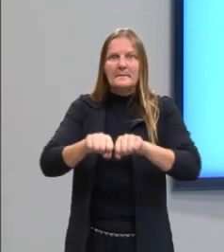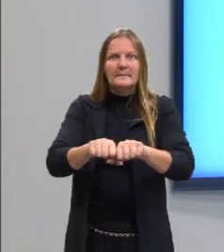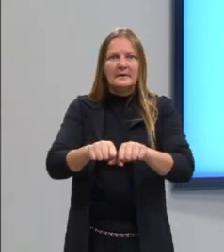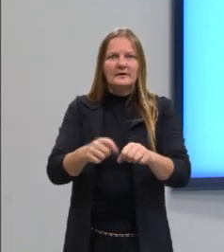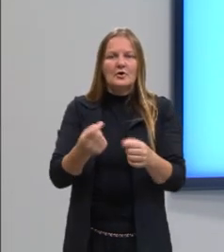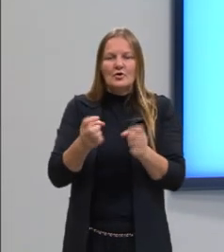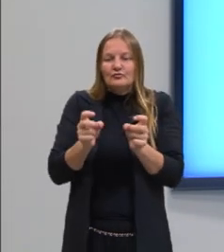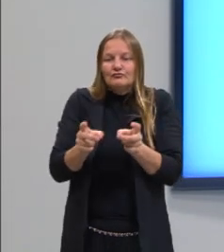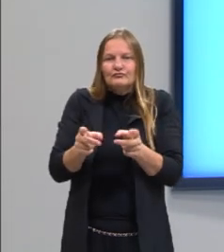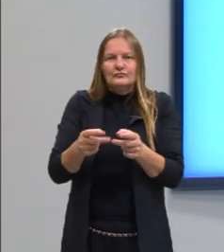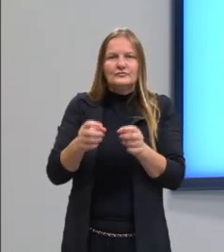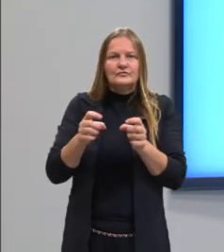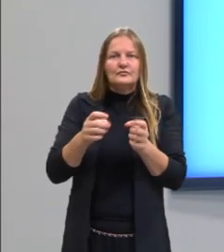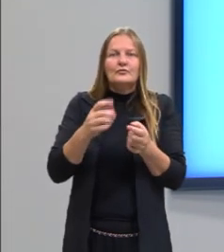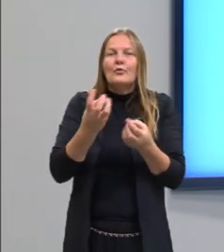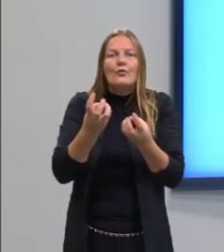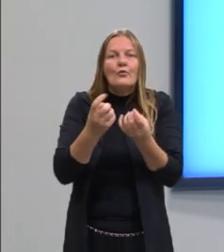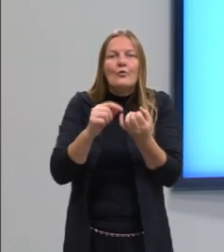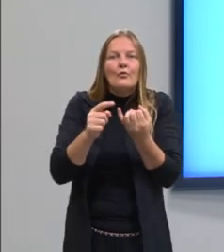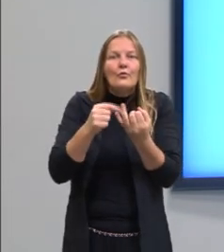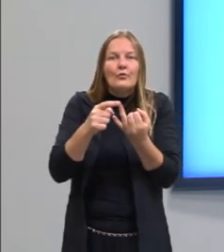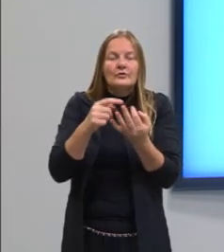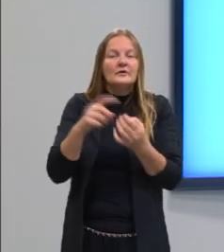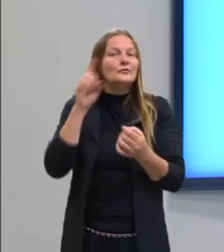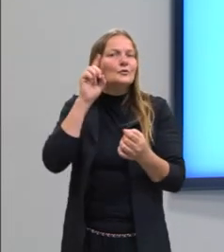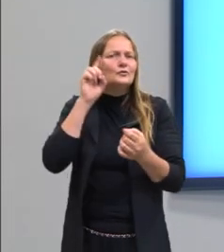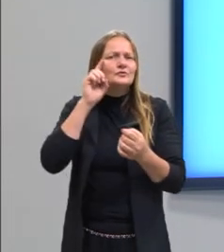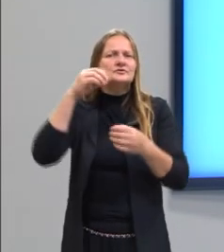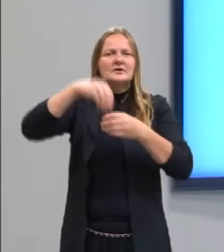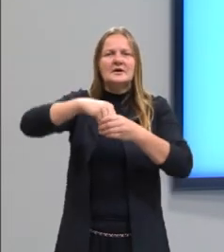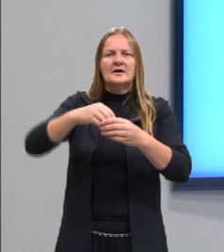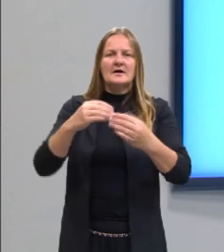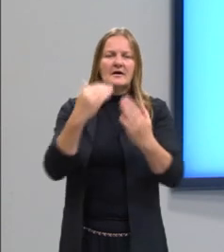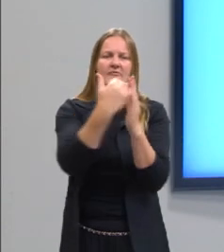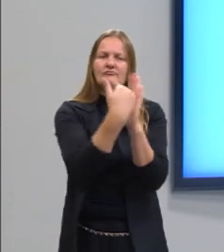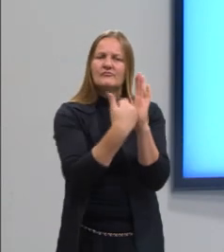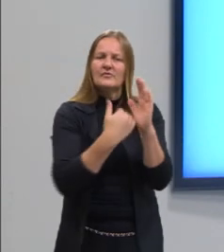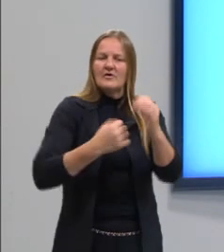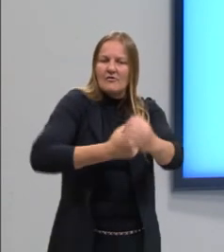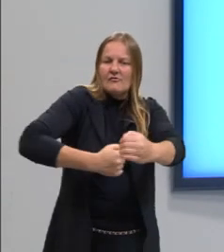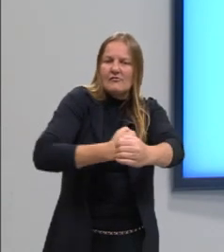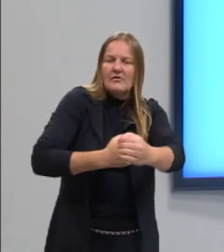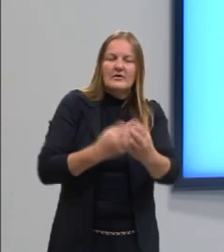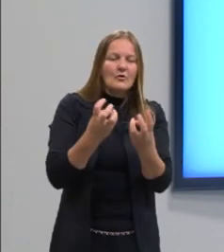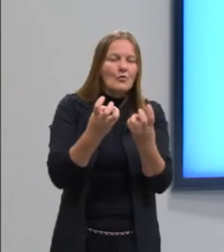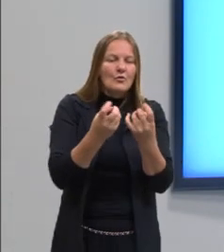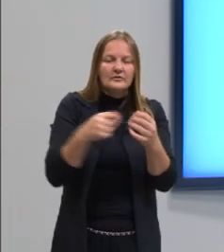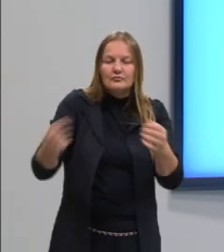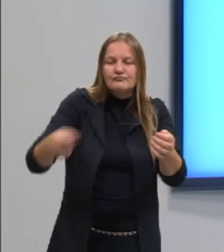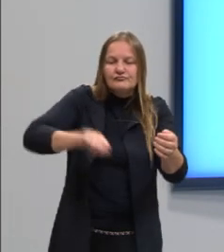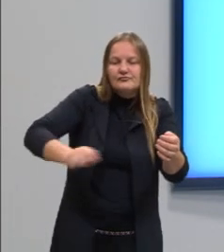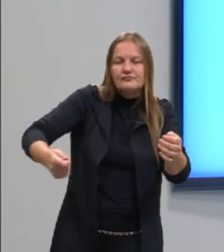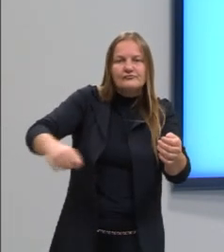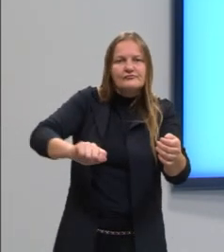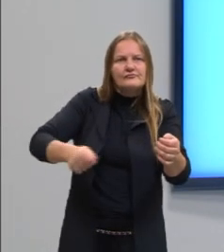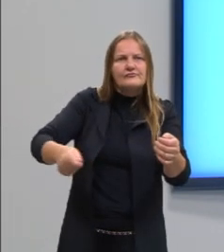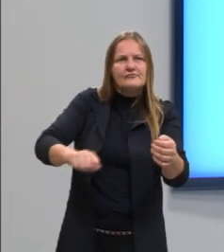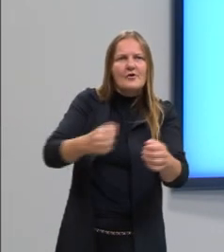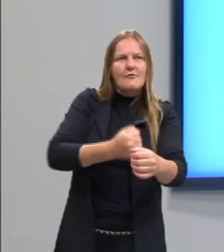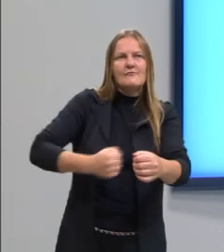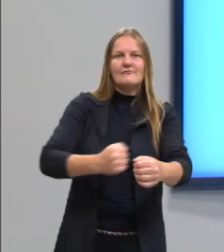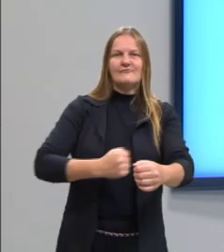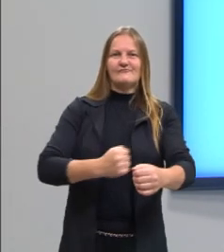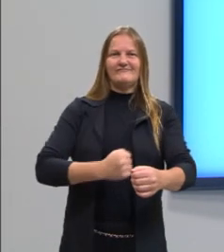possíveis descontos, na rotina de casa, fazendo uma receita, calculando os itens que devem ser colocados, então, nessa